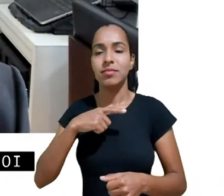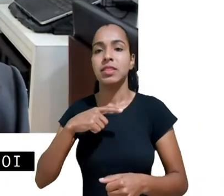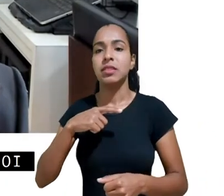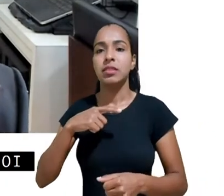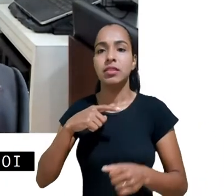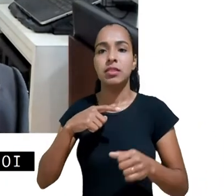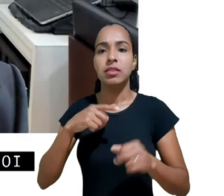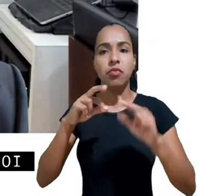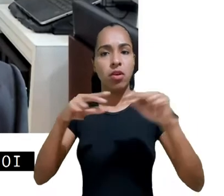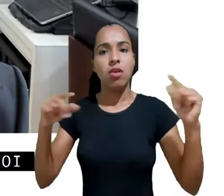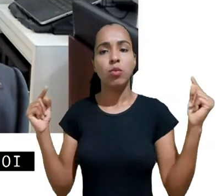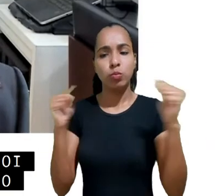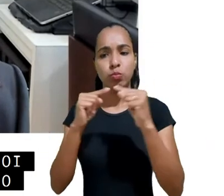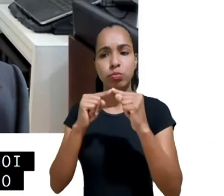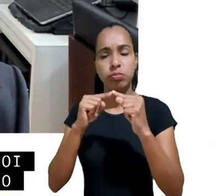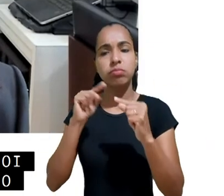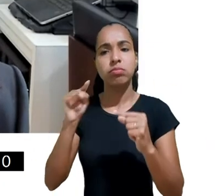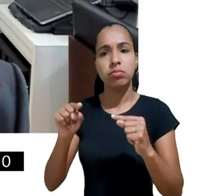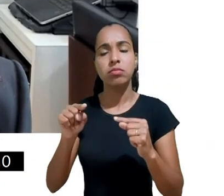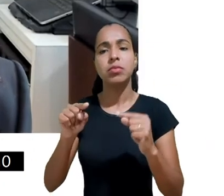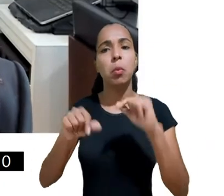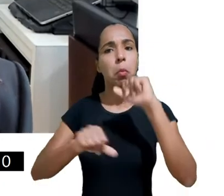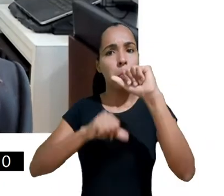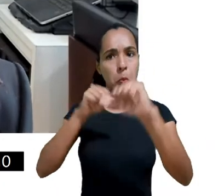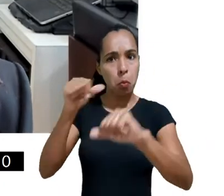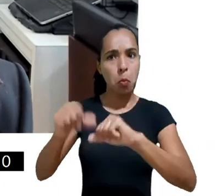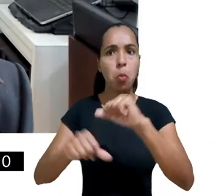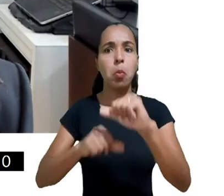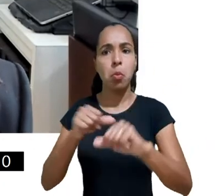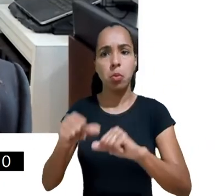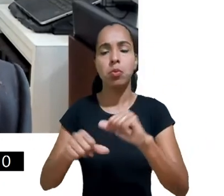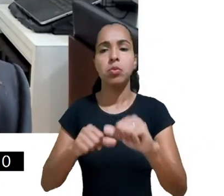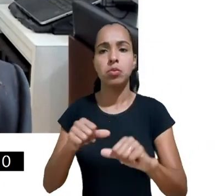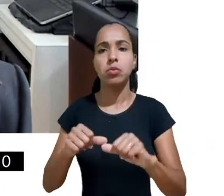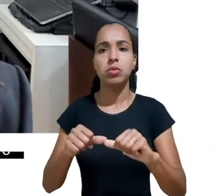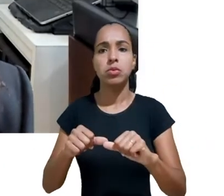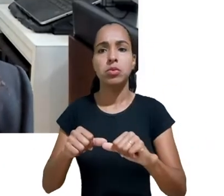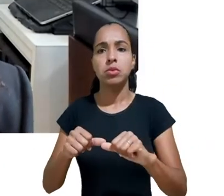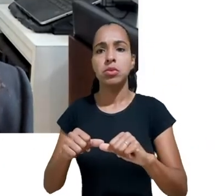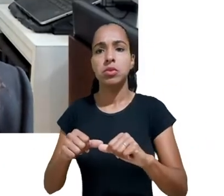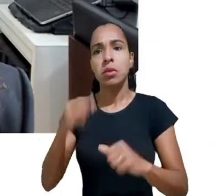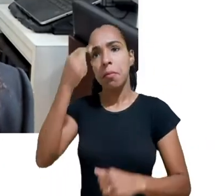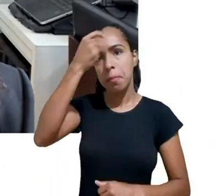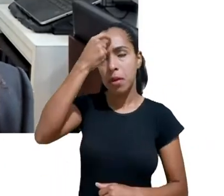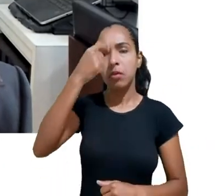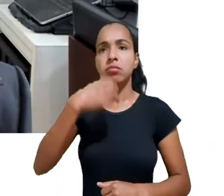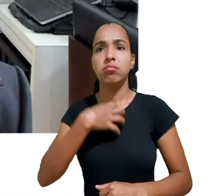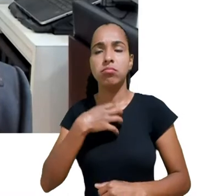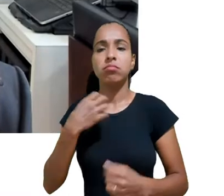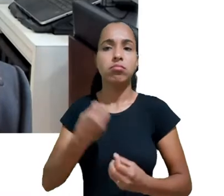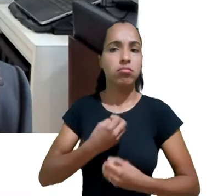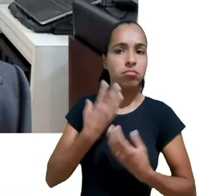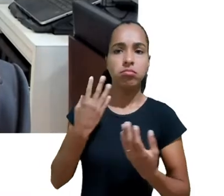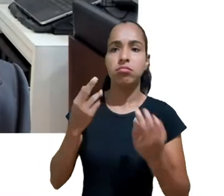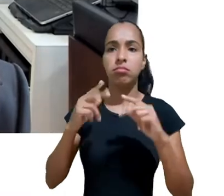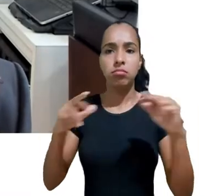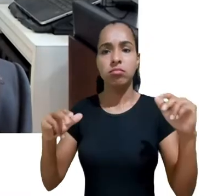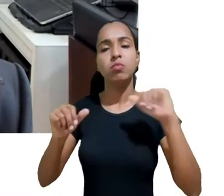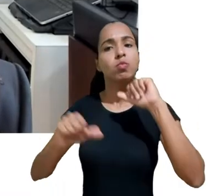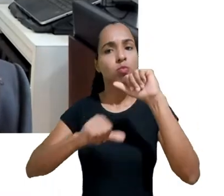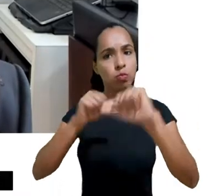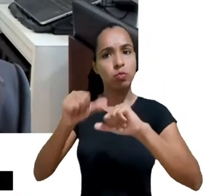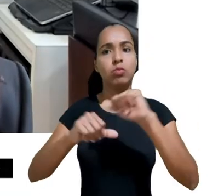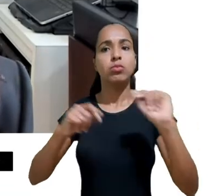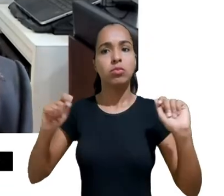muda comportamento a gente tem visto isso ele orienta chega coisas em que a gente não necessariamente